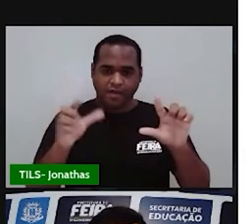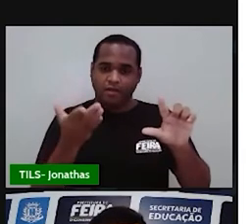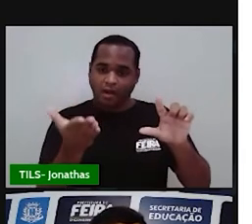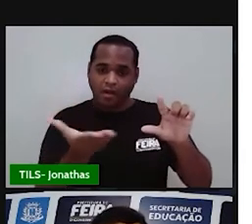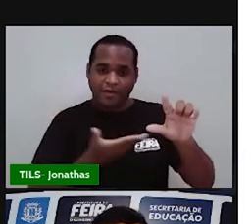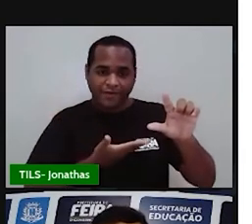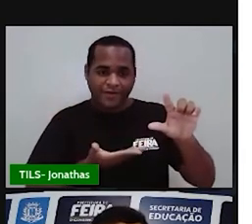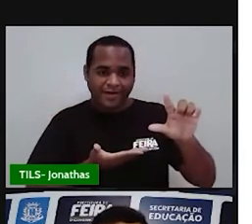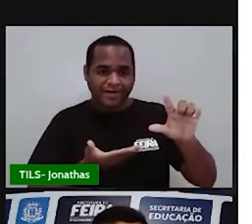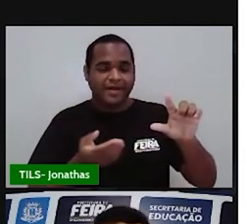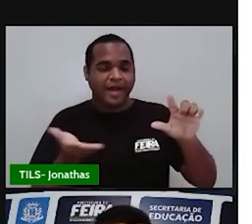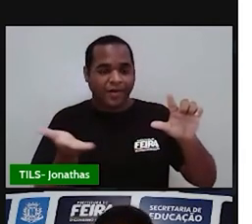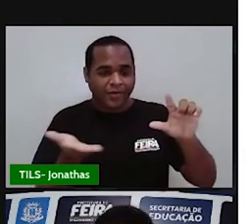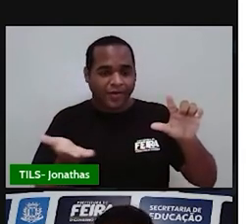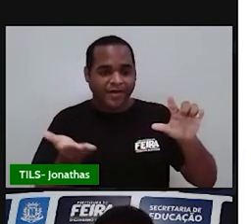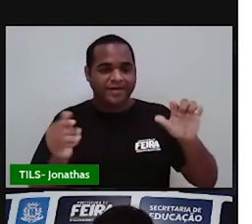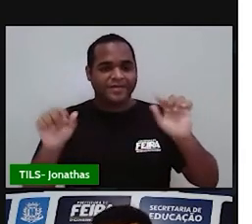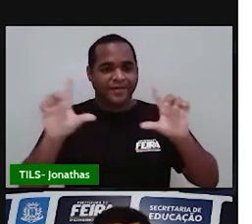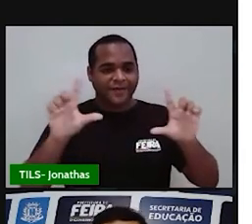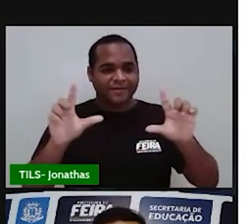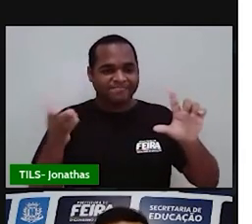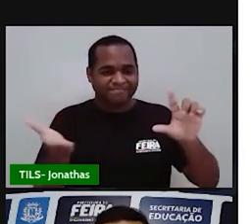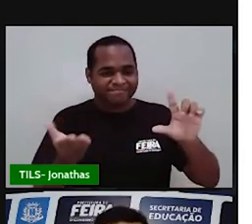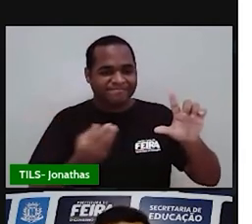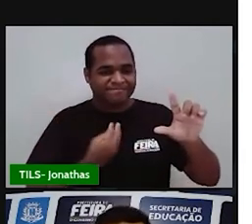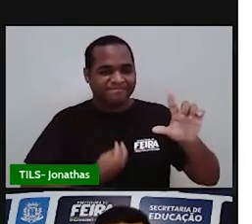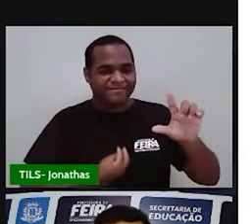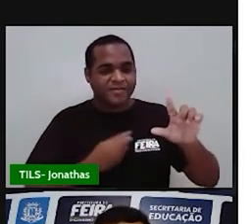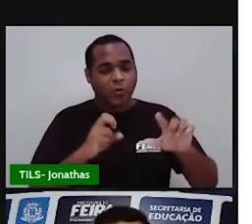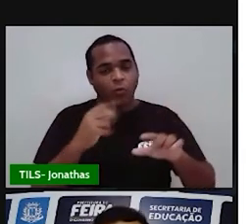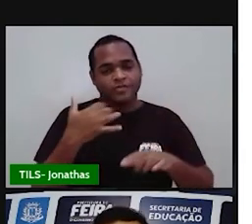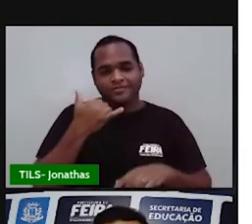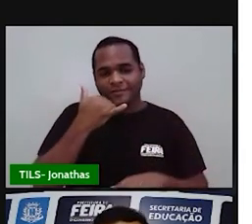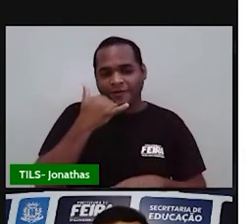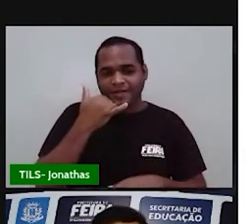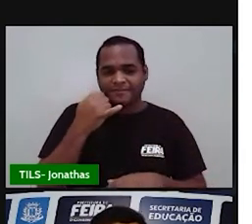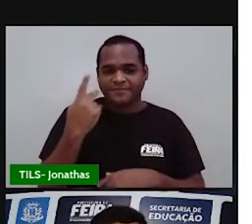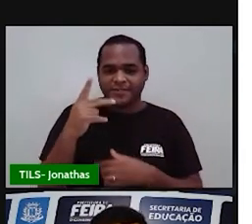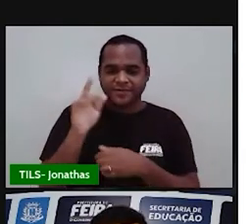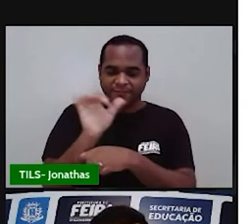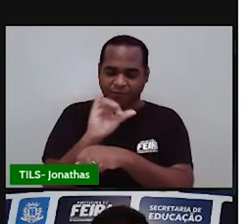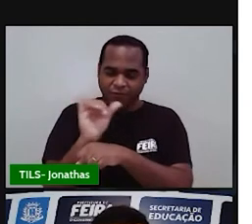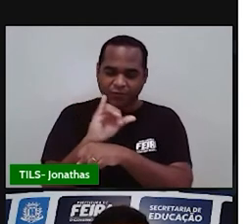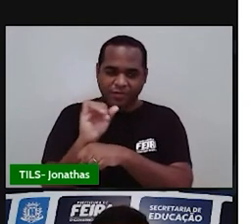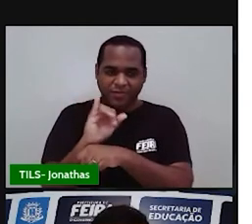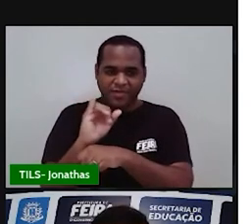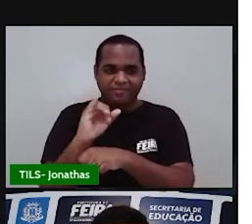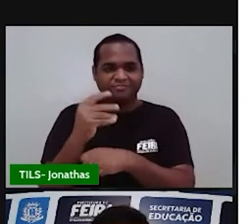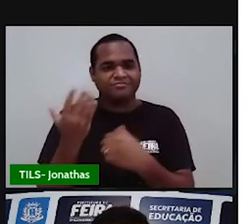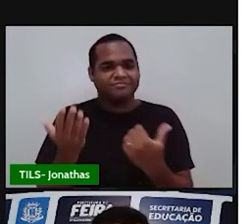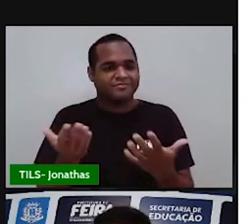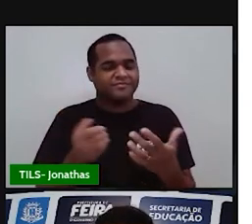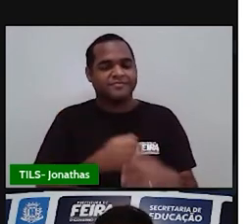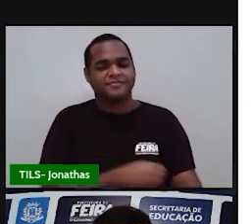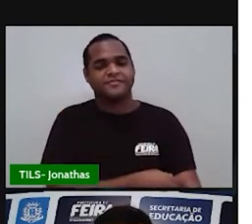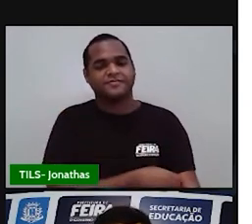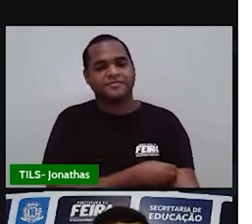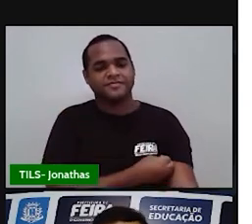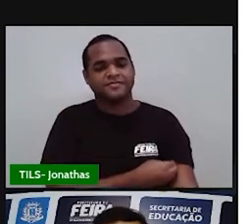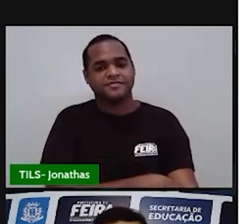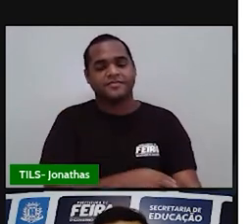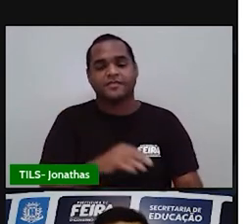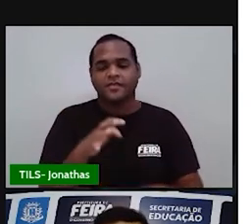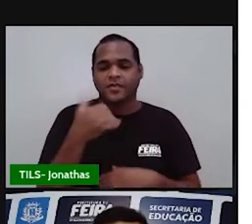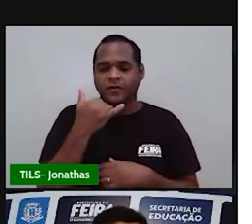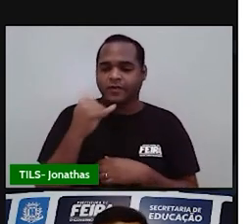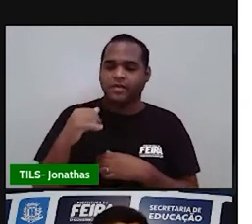agora, né? Ou o seu celular, se você está acompanhando aí pelo canal do YouTube, né? Seu celular que